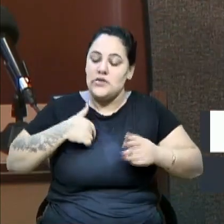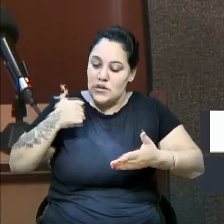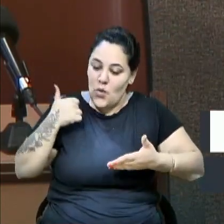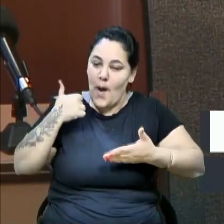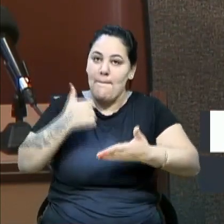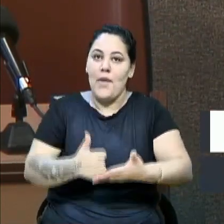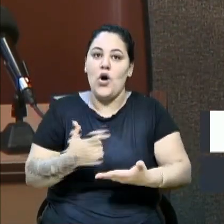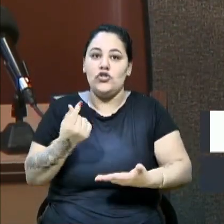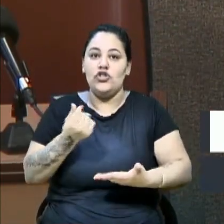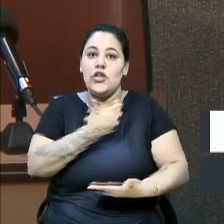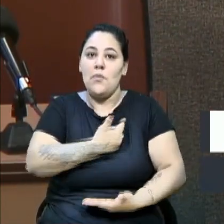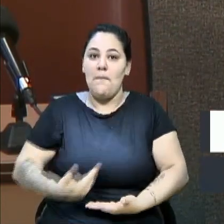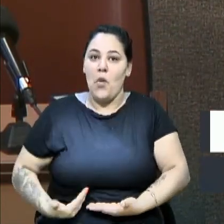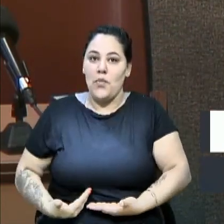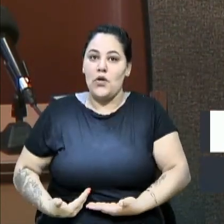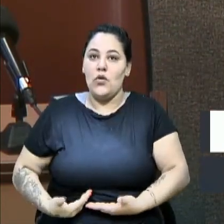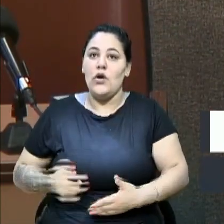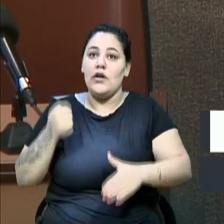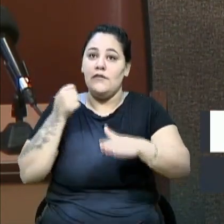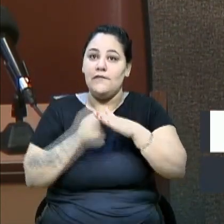dinheiro público sejam investidos.